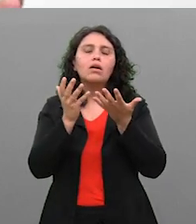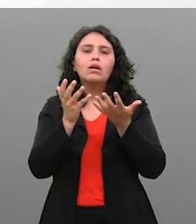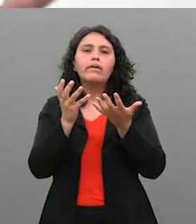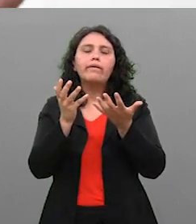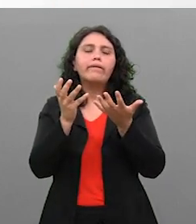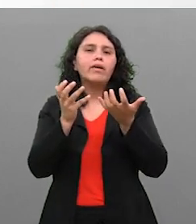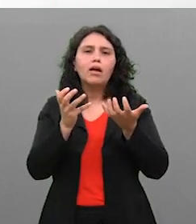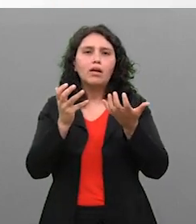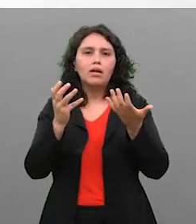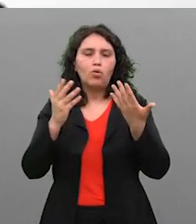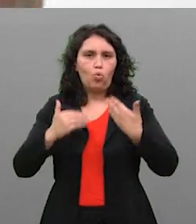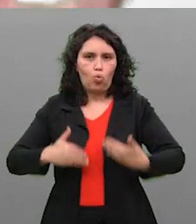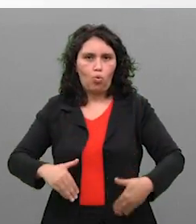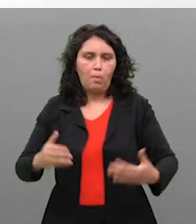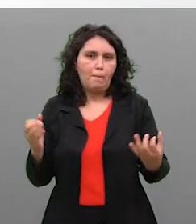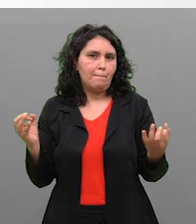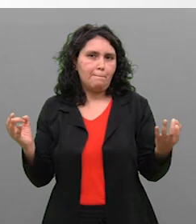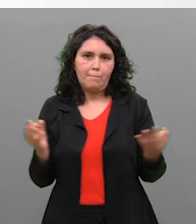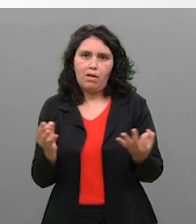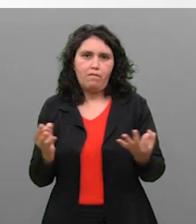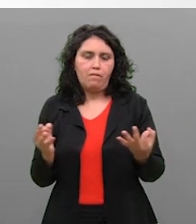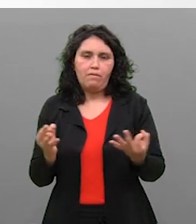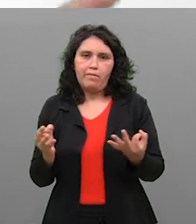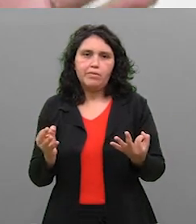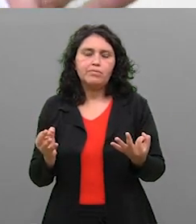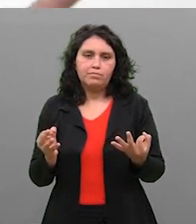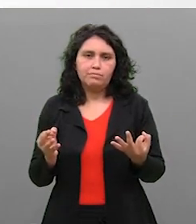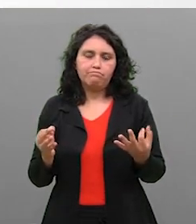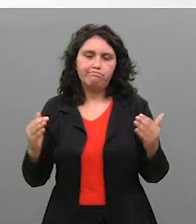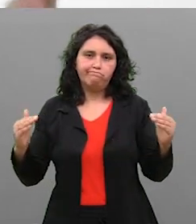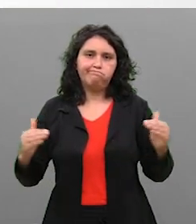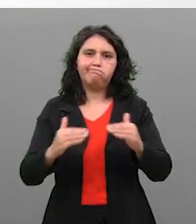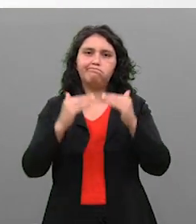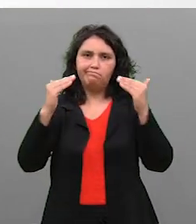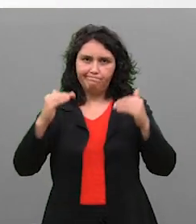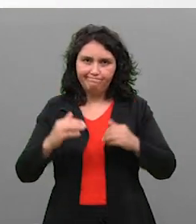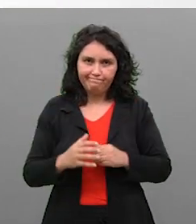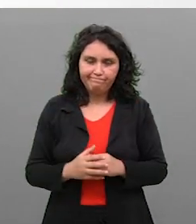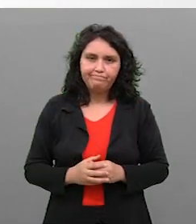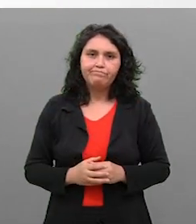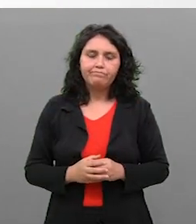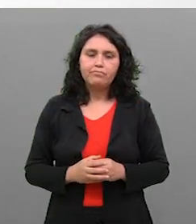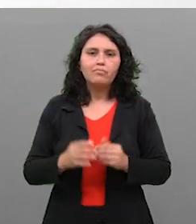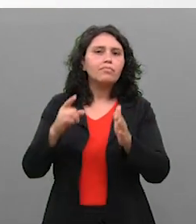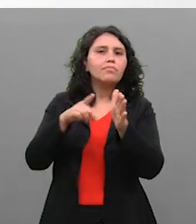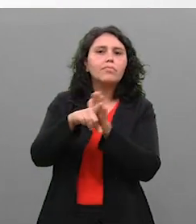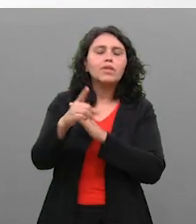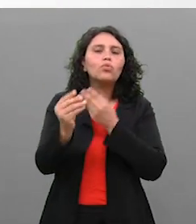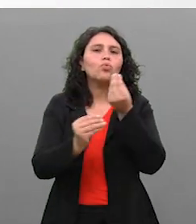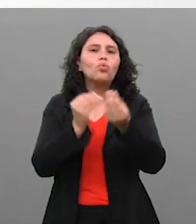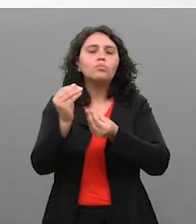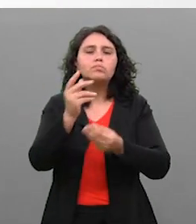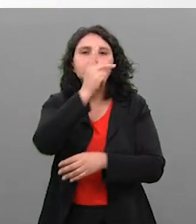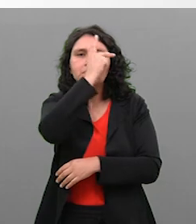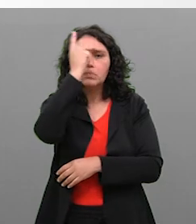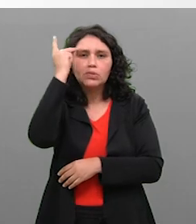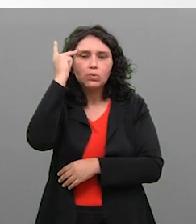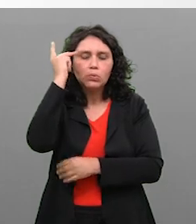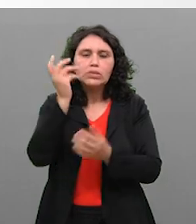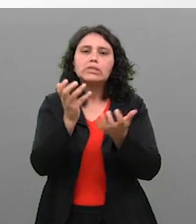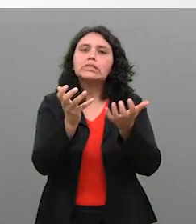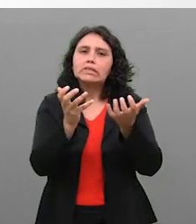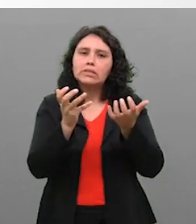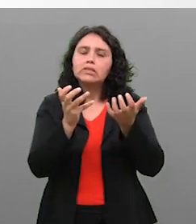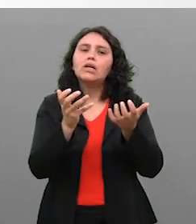da cultura do corpo perfeito, hoje muito difundida nas redes sociais. Eu te pergunto,